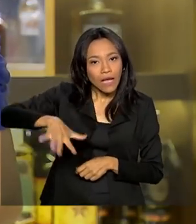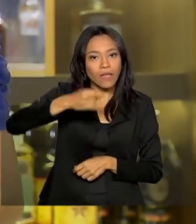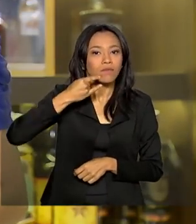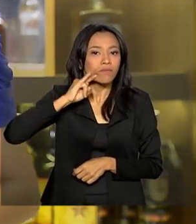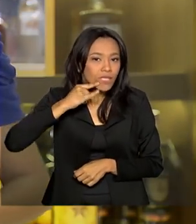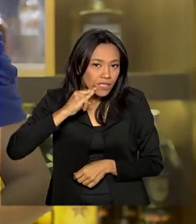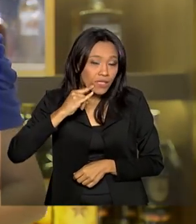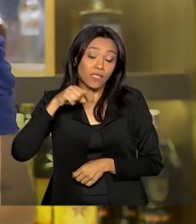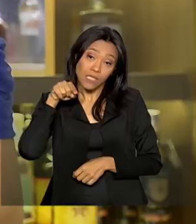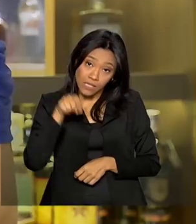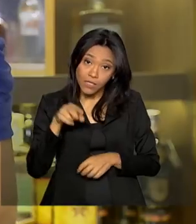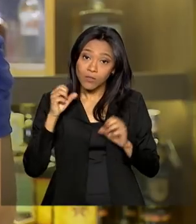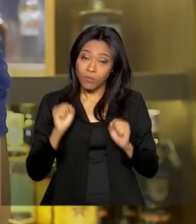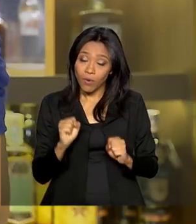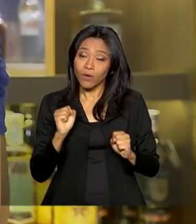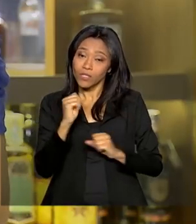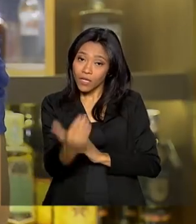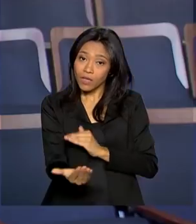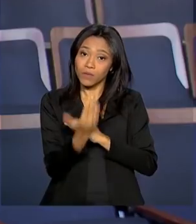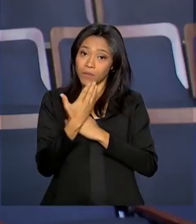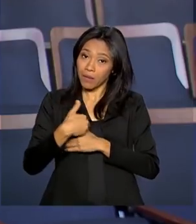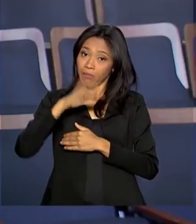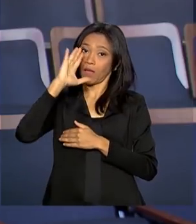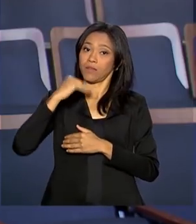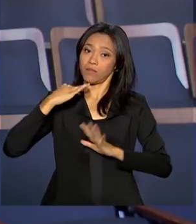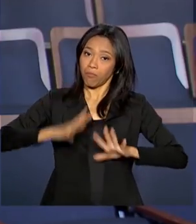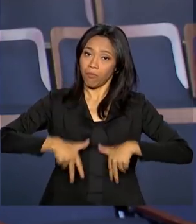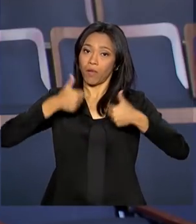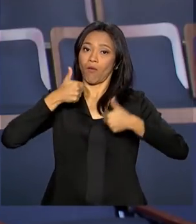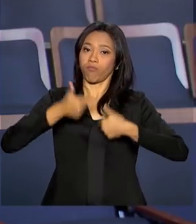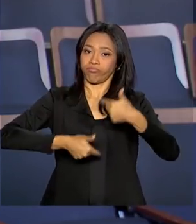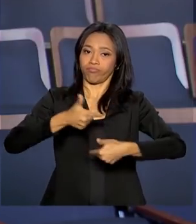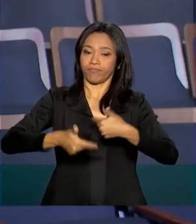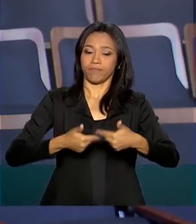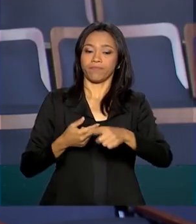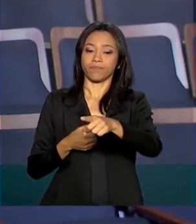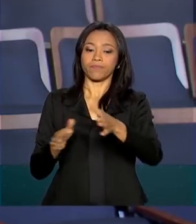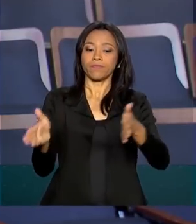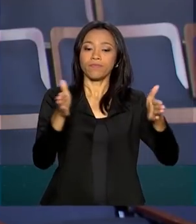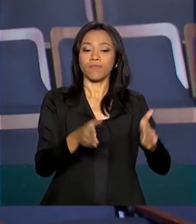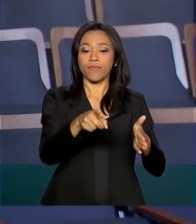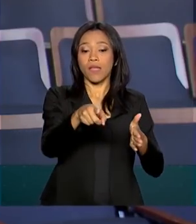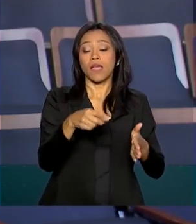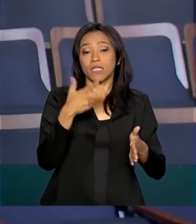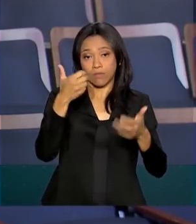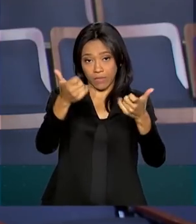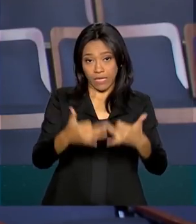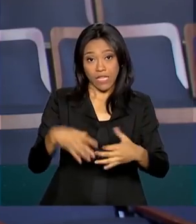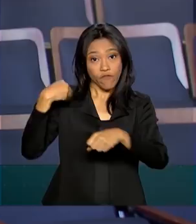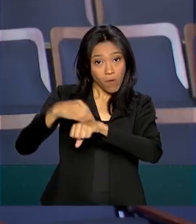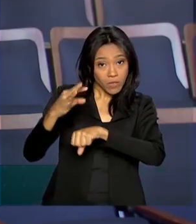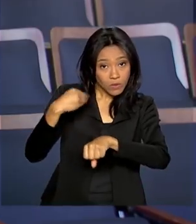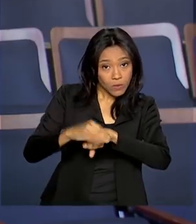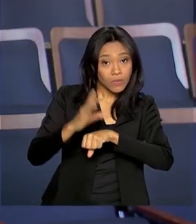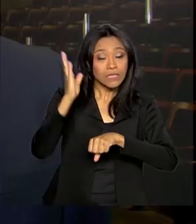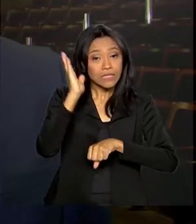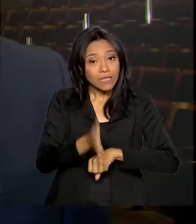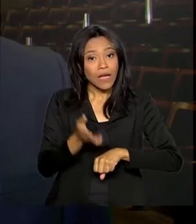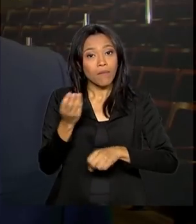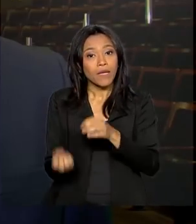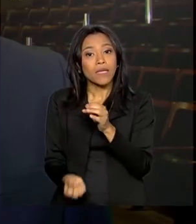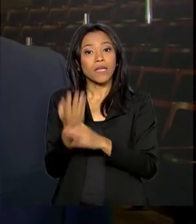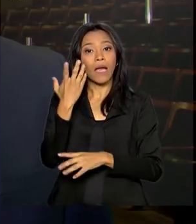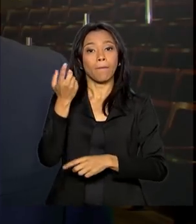podem servir para aprimorar o setor. Com esses dados, com essas informações, torna-se possível a construção de políticas públicas para o setor.